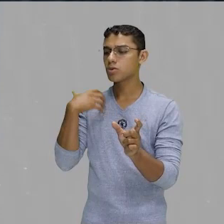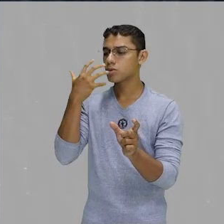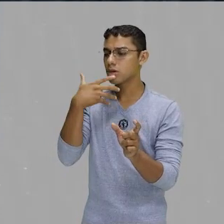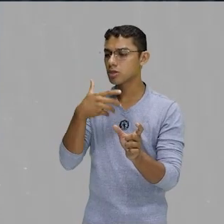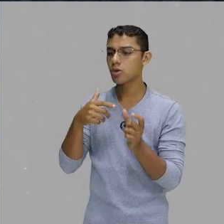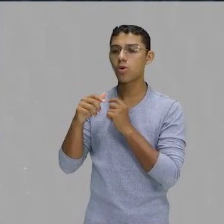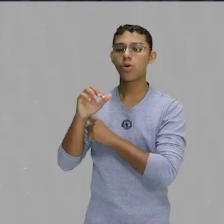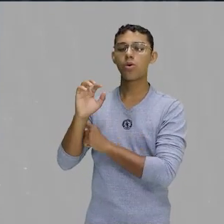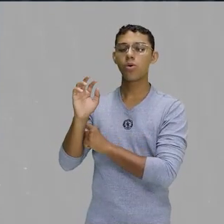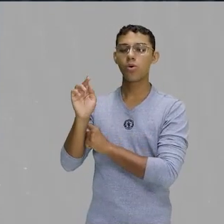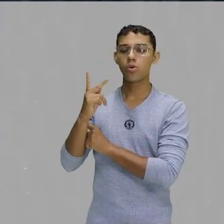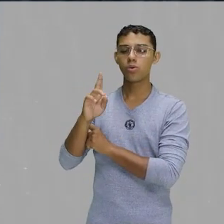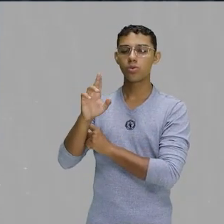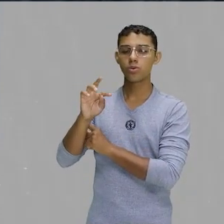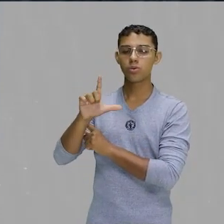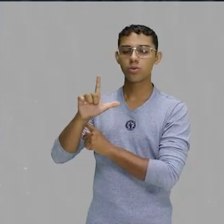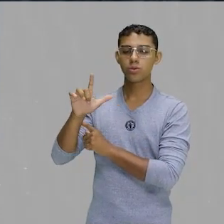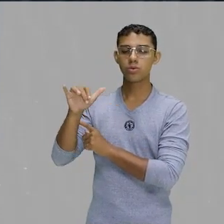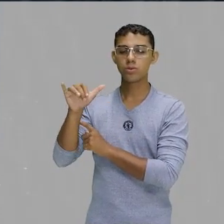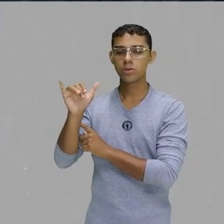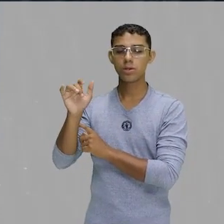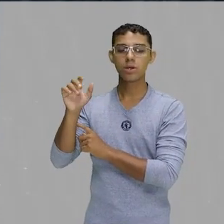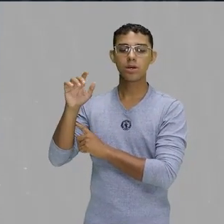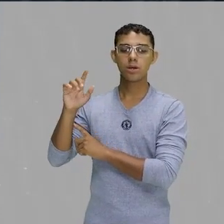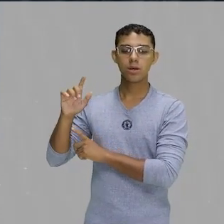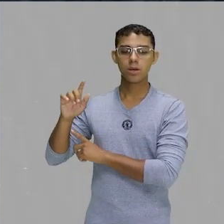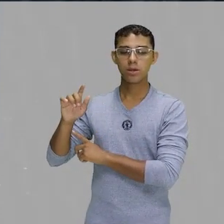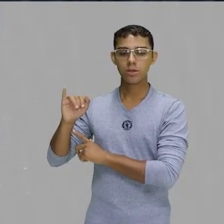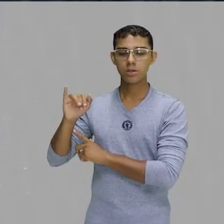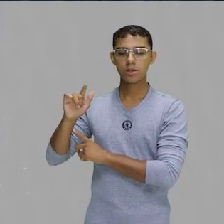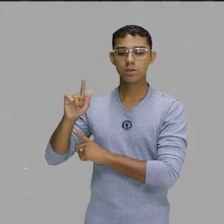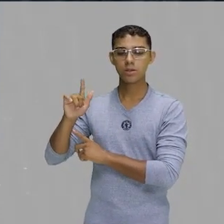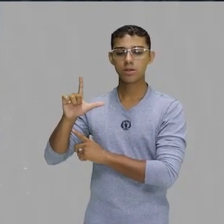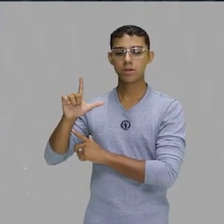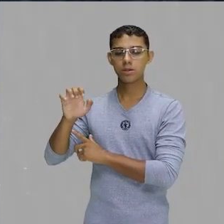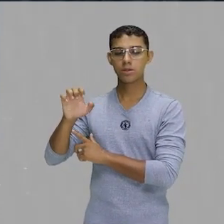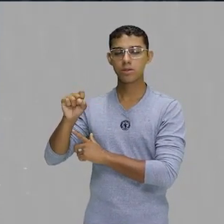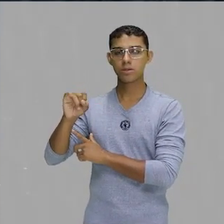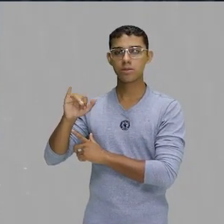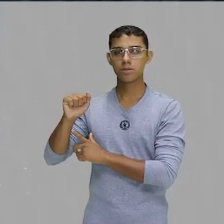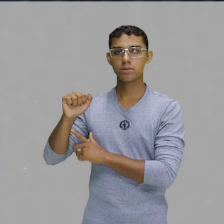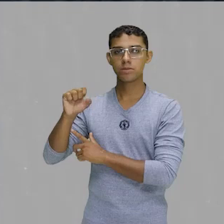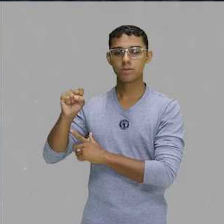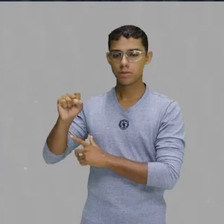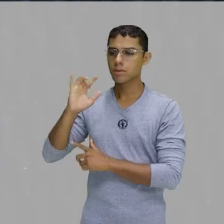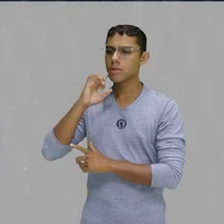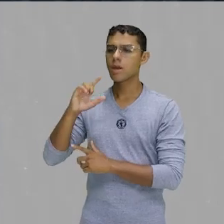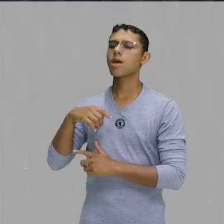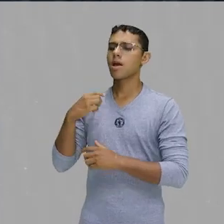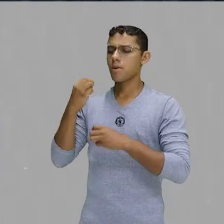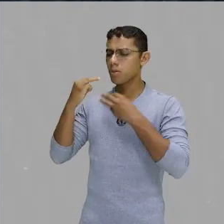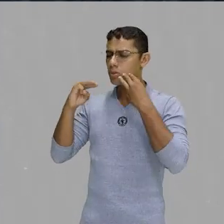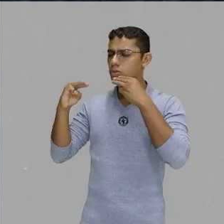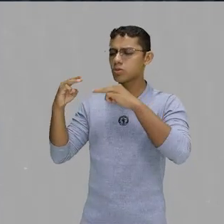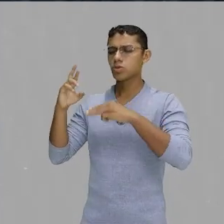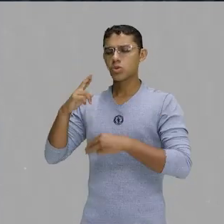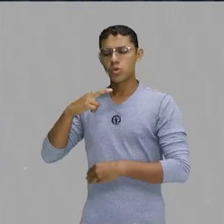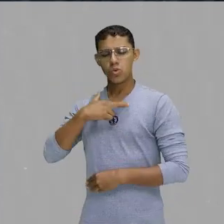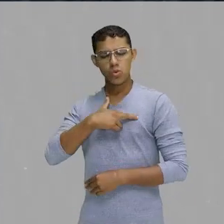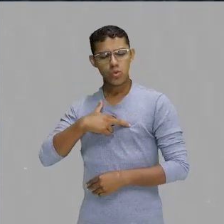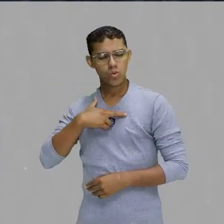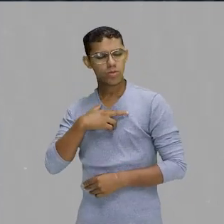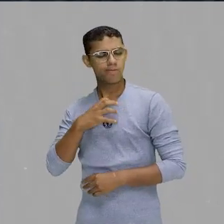uma modalidade romântica, As músicas dele não são músicas dançantes nesse ritmo